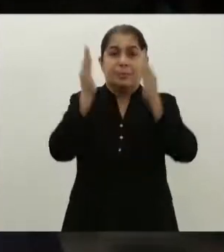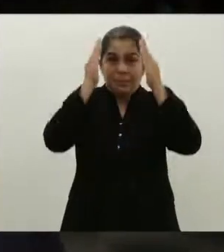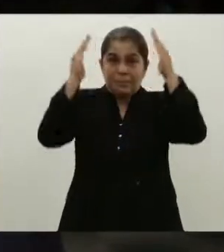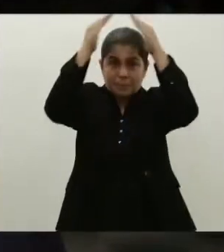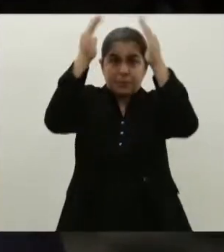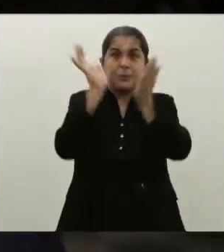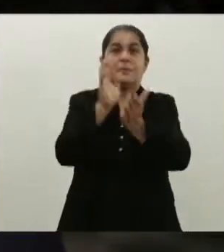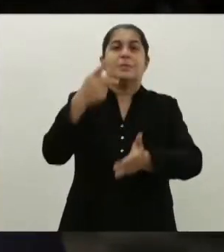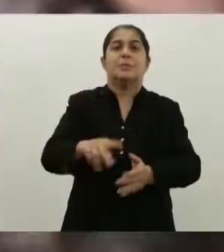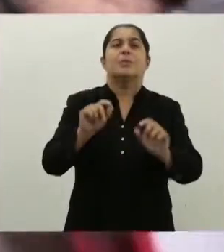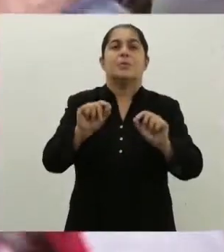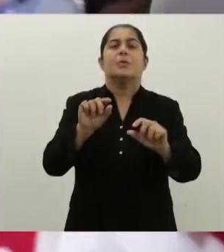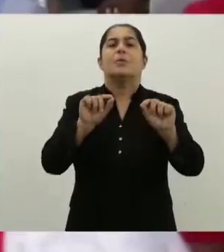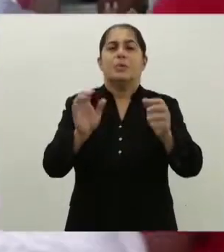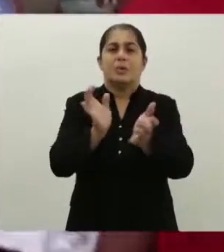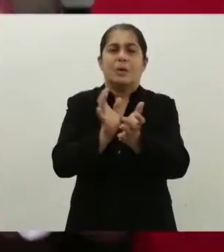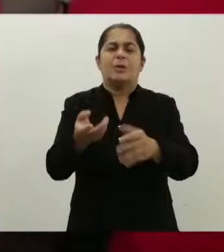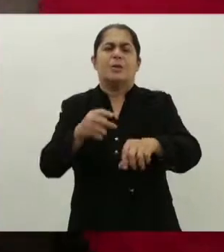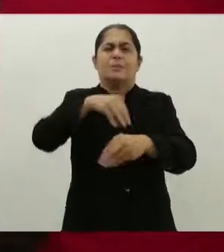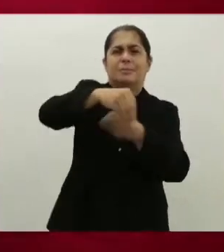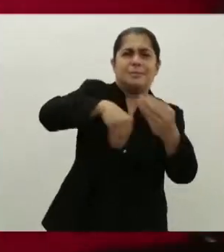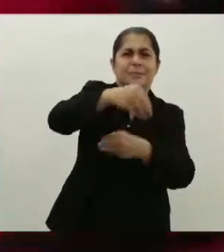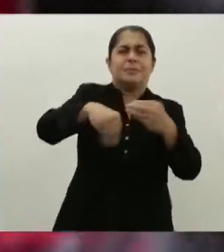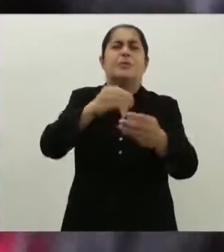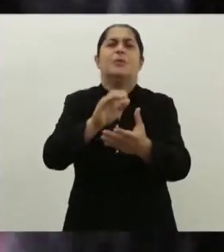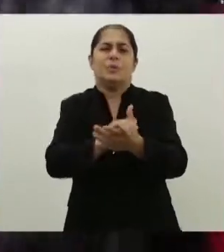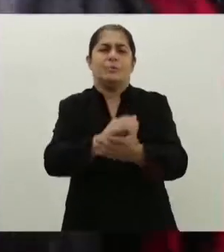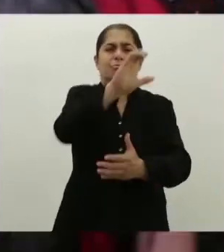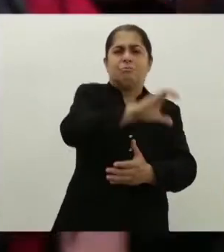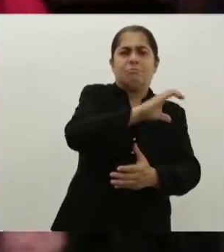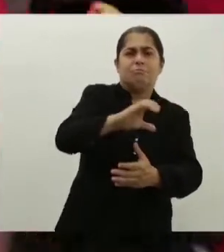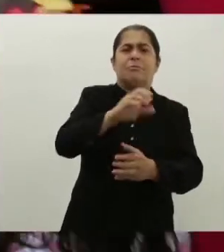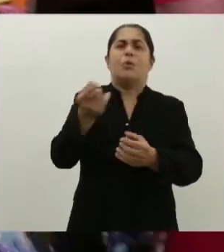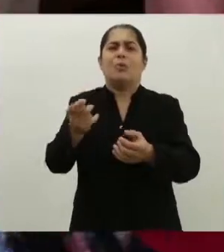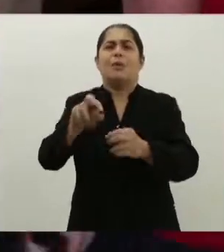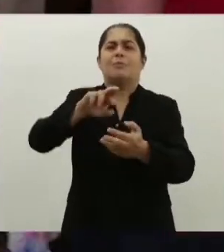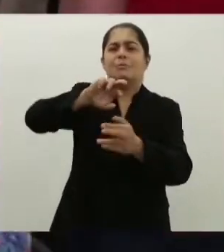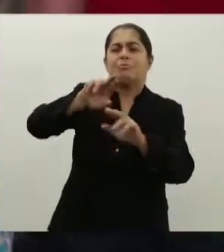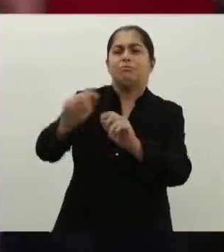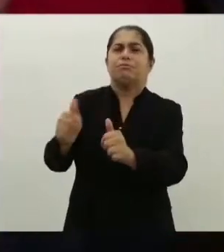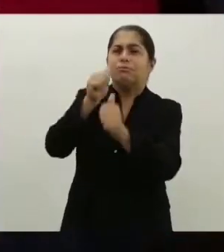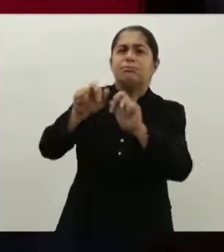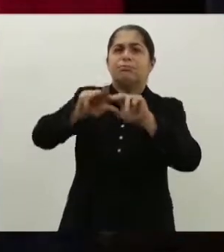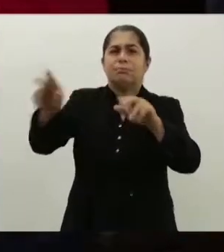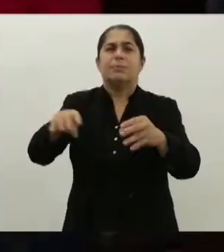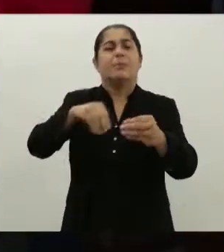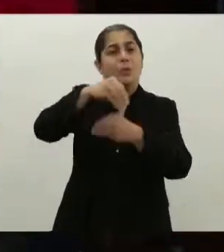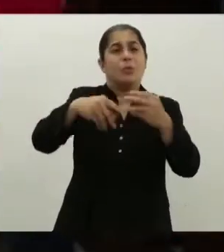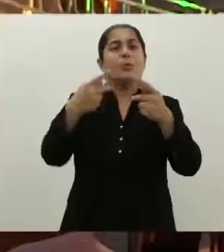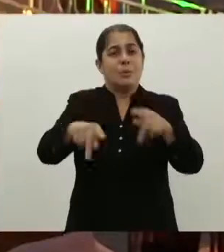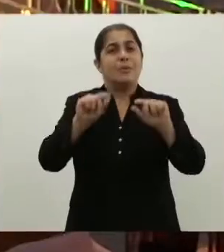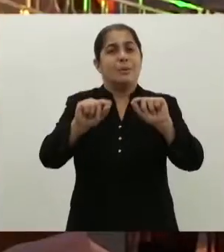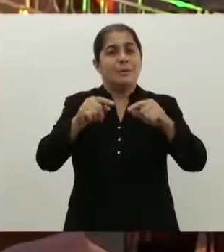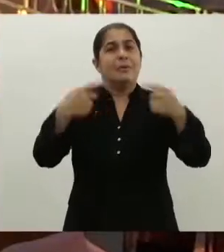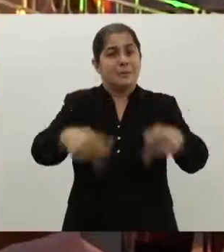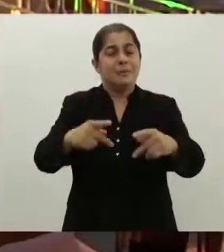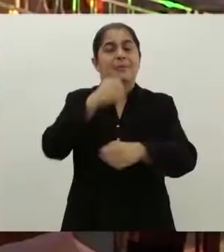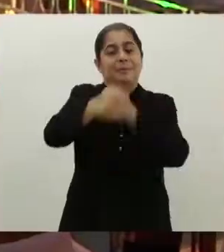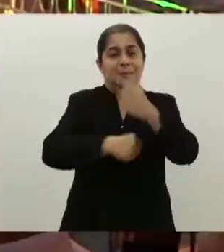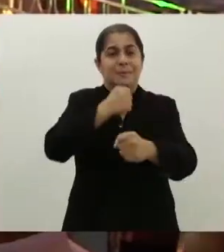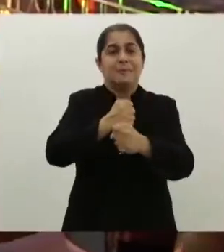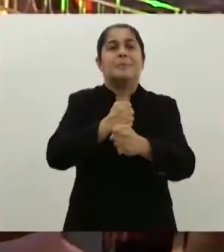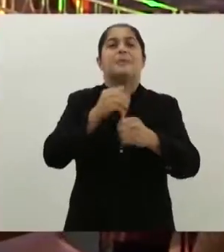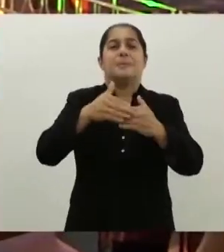presença do senhor bispo. Sagrado e profano se misturam numa das festas mais tradicionais da capital paraibana, que